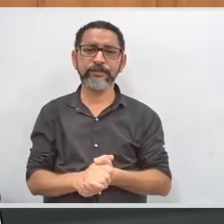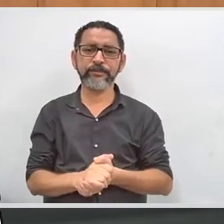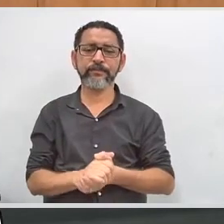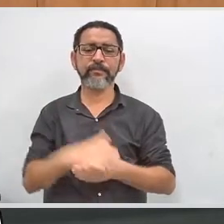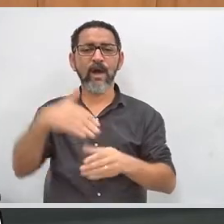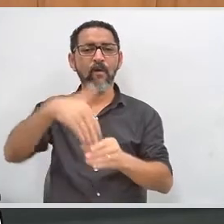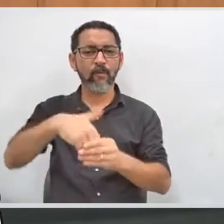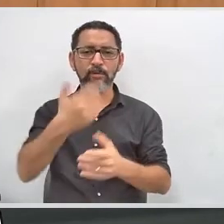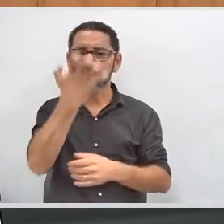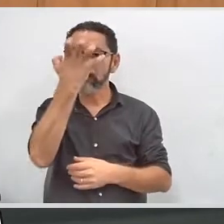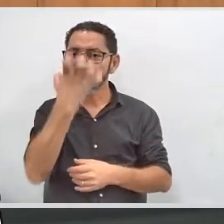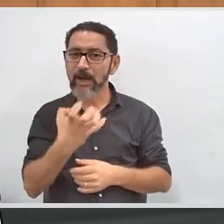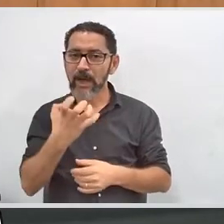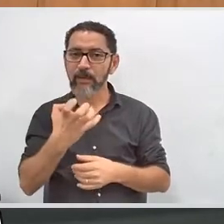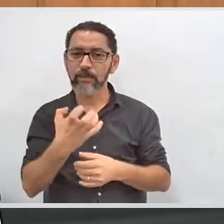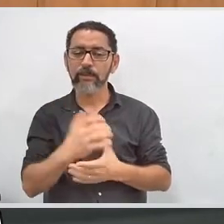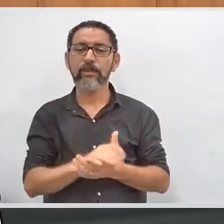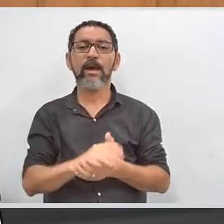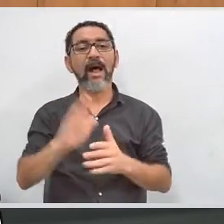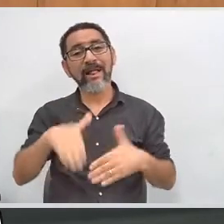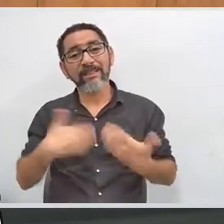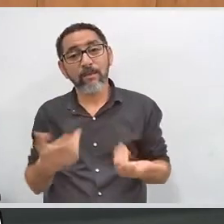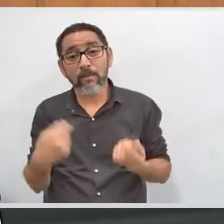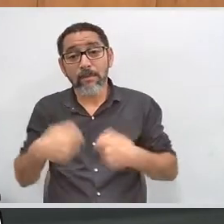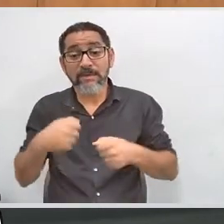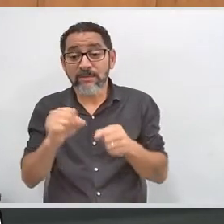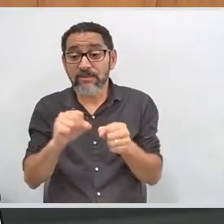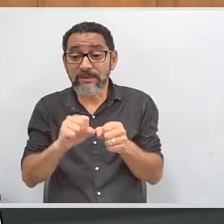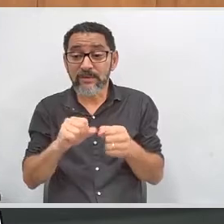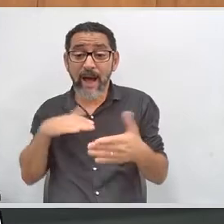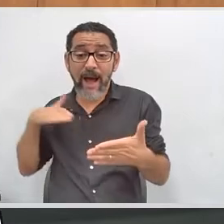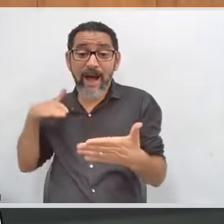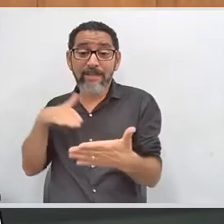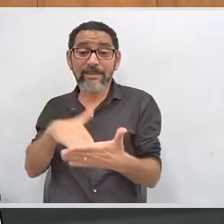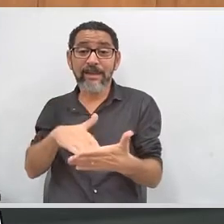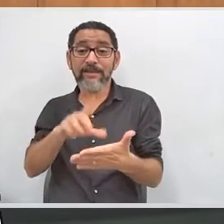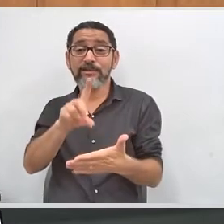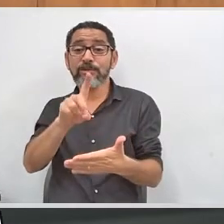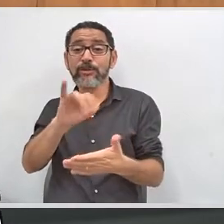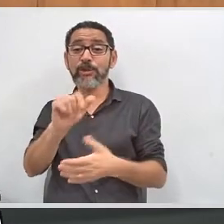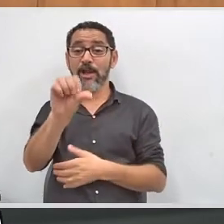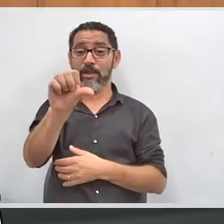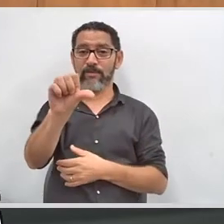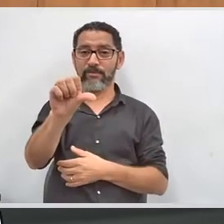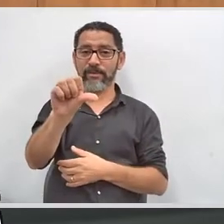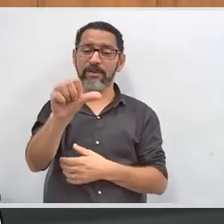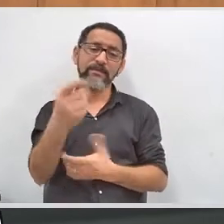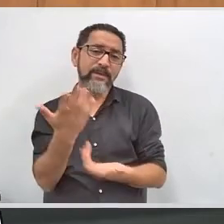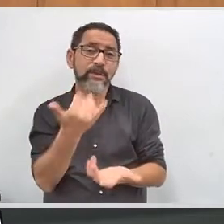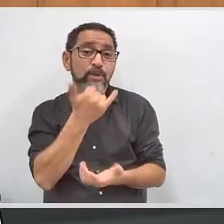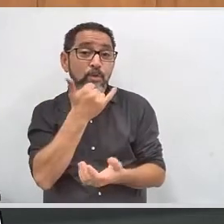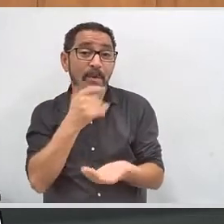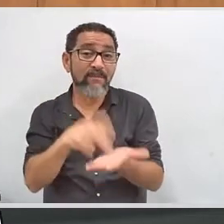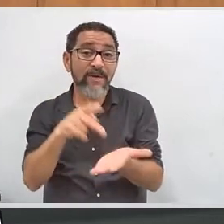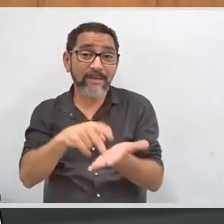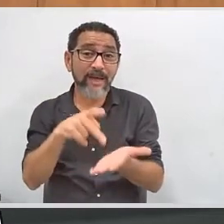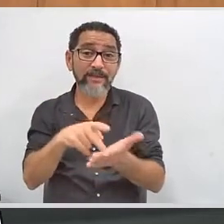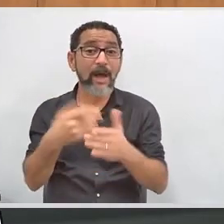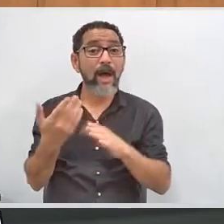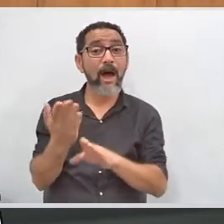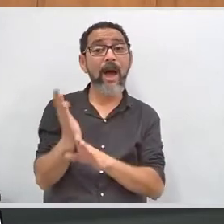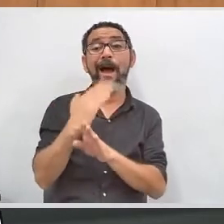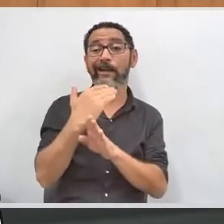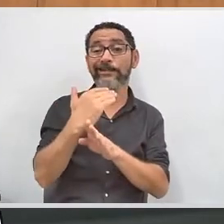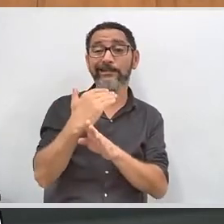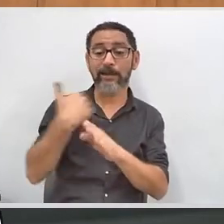importante. E nós temos que fazer essa oferta de orientações até o dia 9, aliás, não tem o dia 9, o mais rápido possível, porque o dia 9 é o